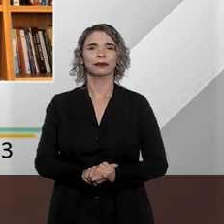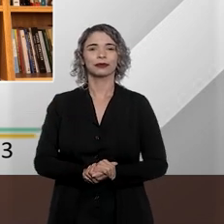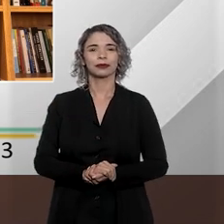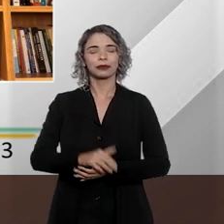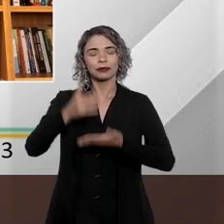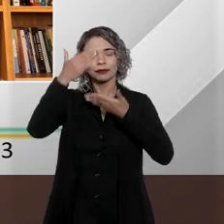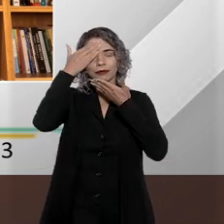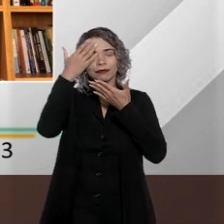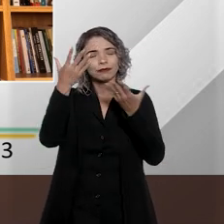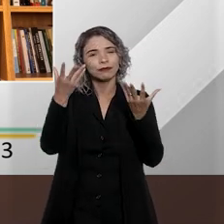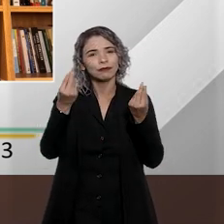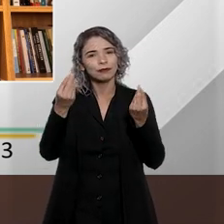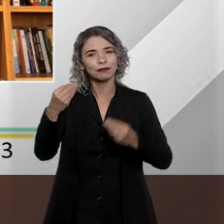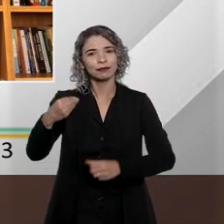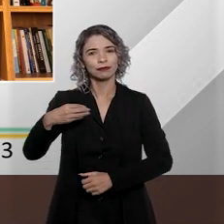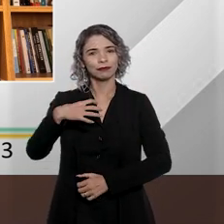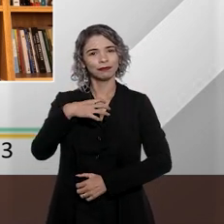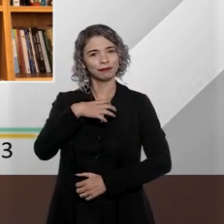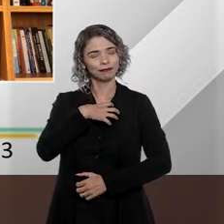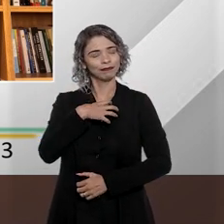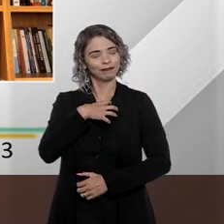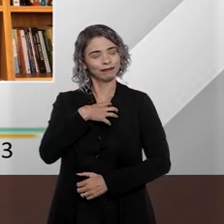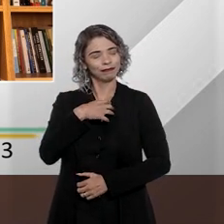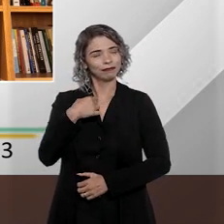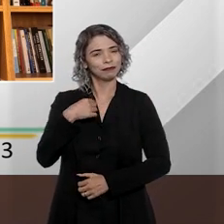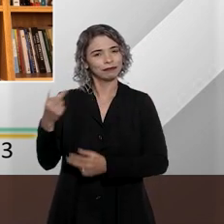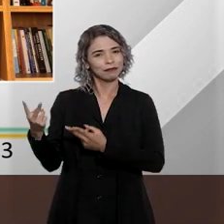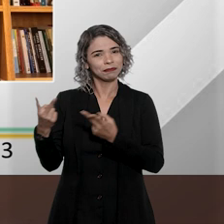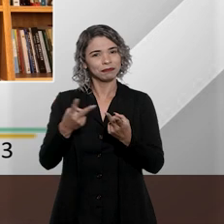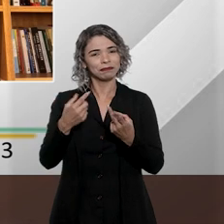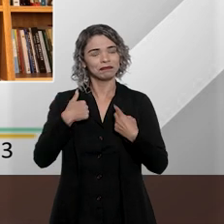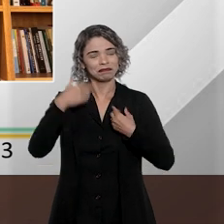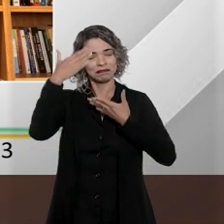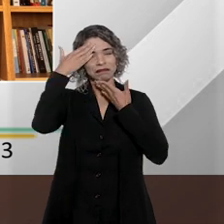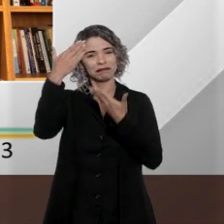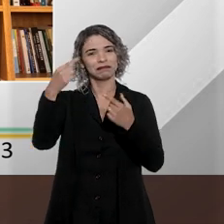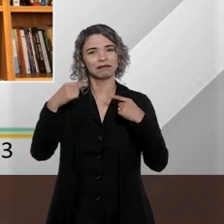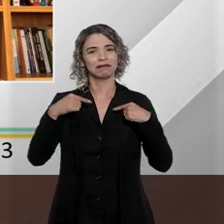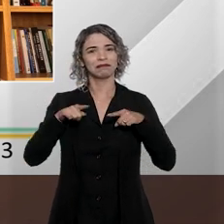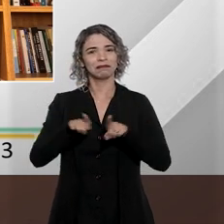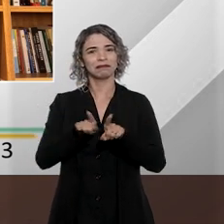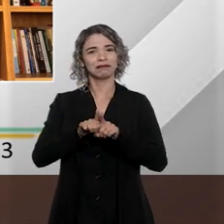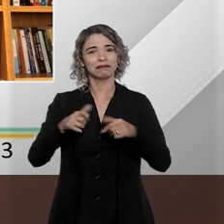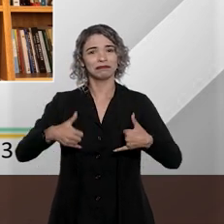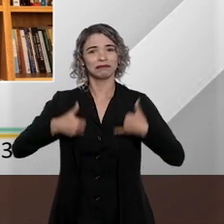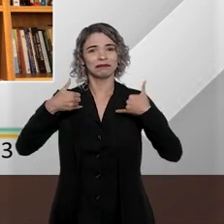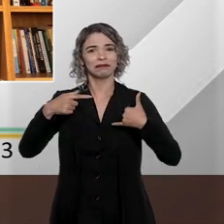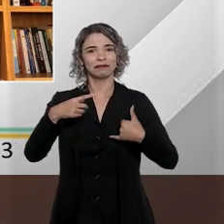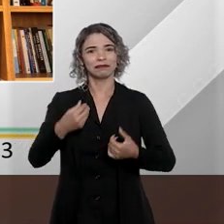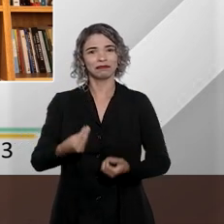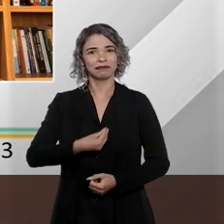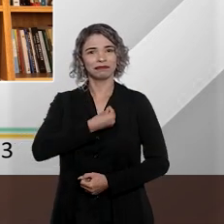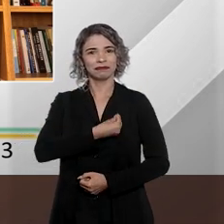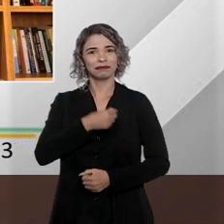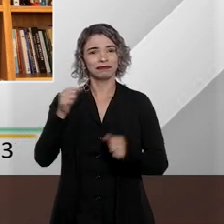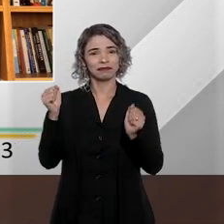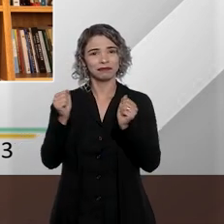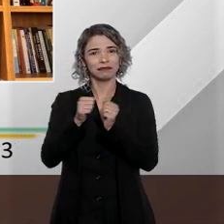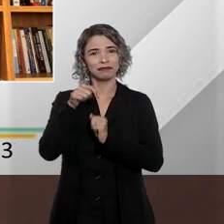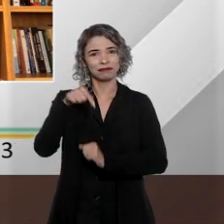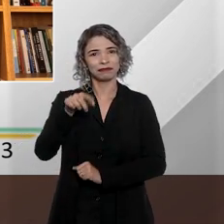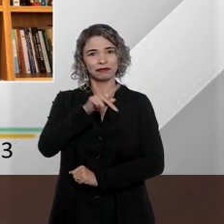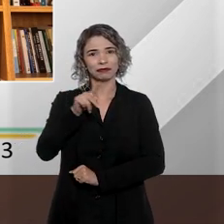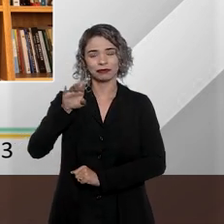Eu que agradeço essa oportunidade, Fátima. Quero agradecer o convite e dizer que é uma honra estar aqui ao lado de o professor Fábio Roque, que é uma